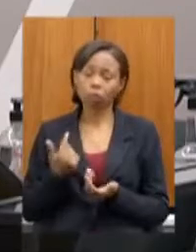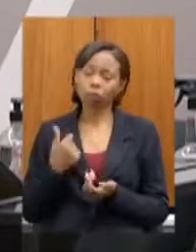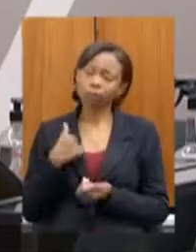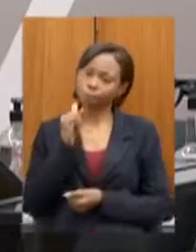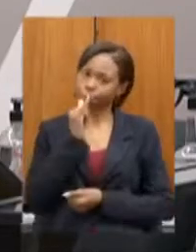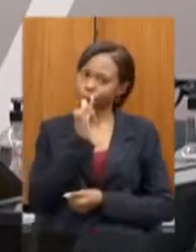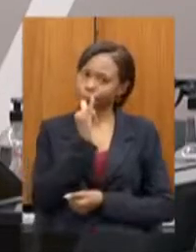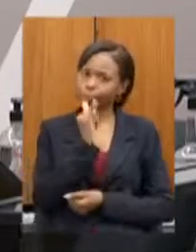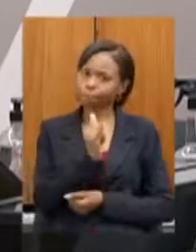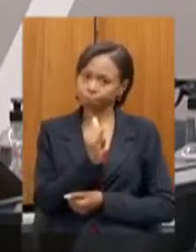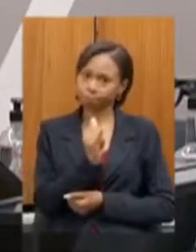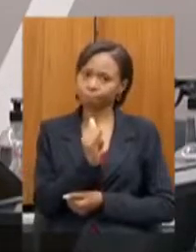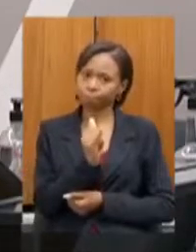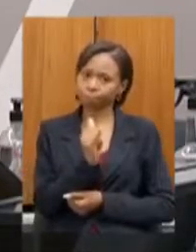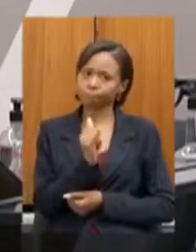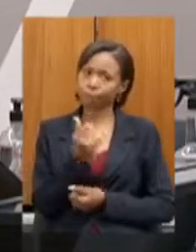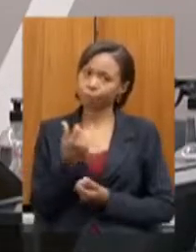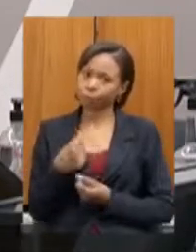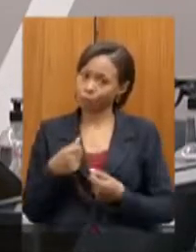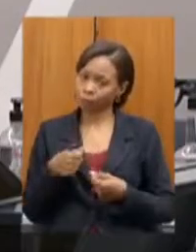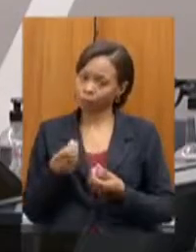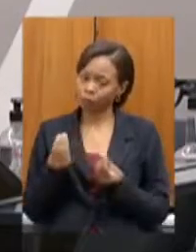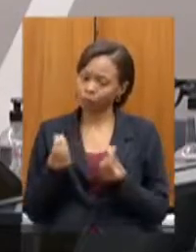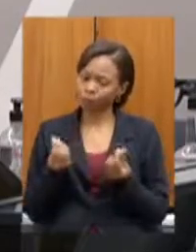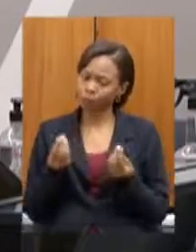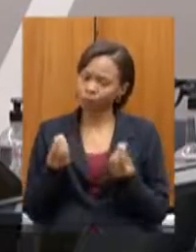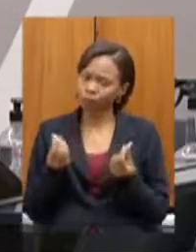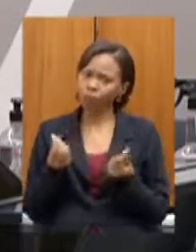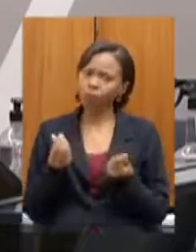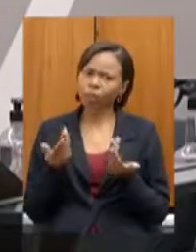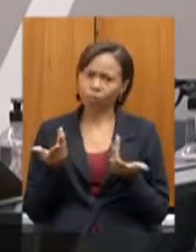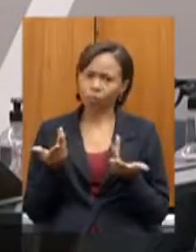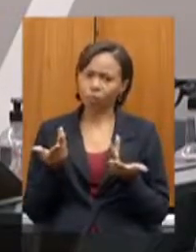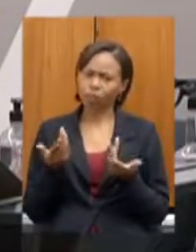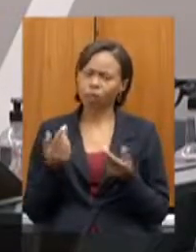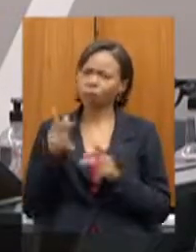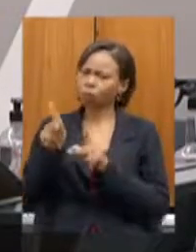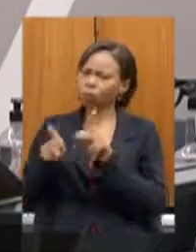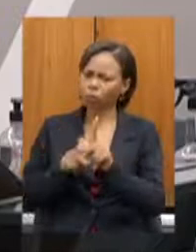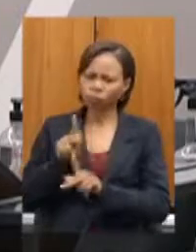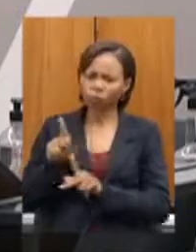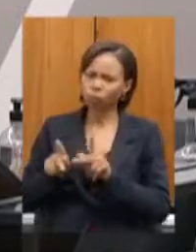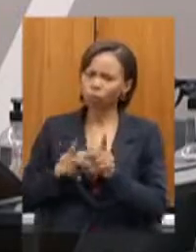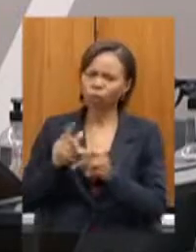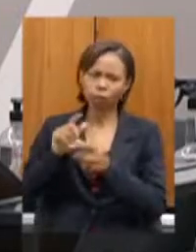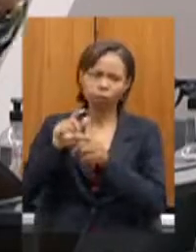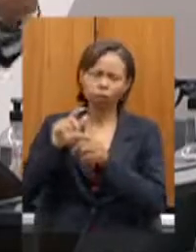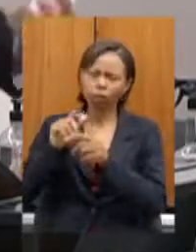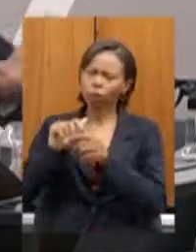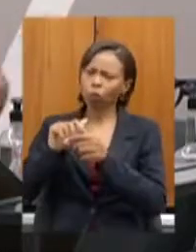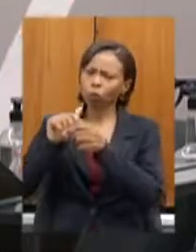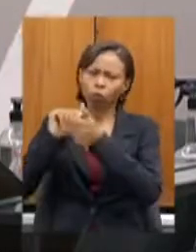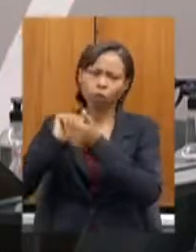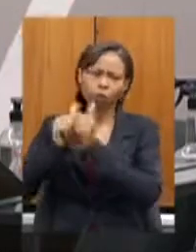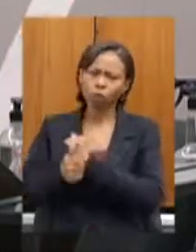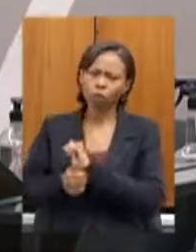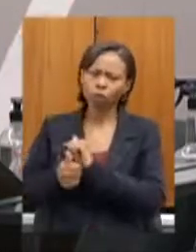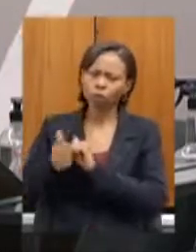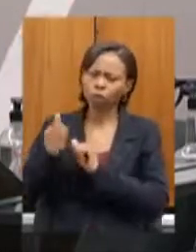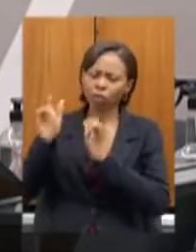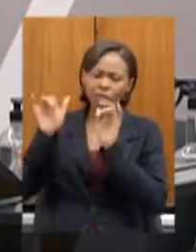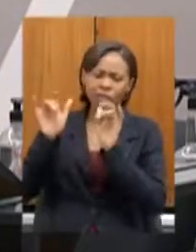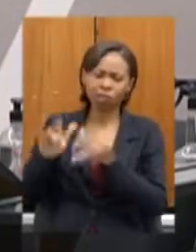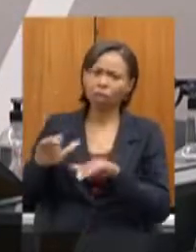excelência essa sensibilidade para que esse pessoal não pode deixar esses espaços eu sei eu de todo o esforço